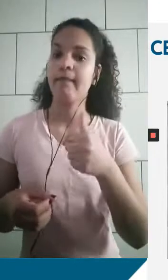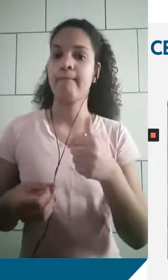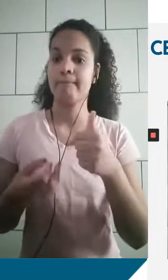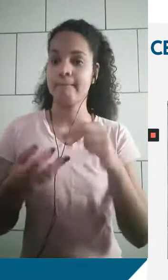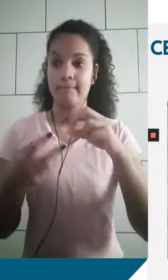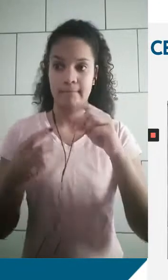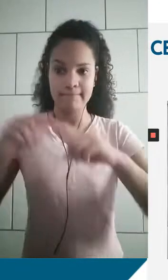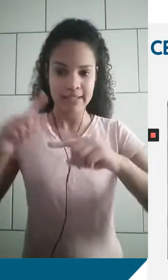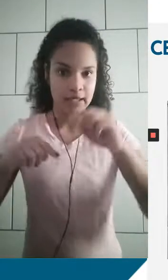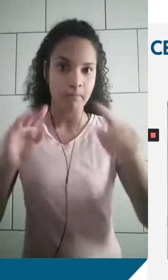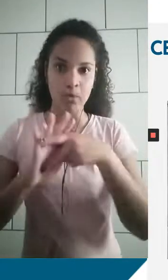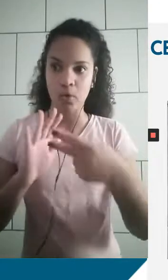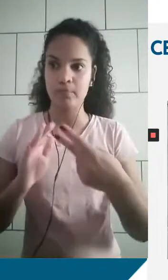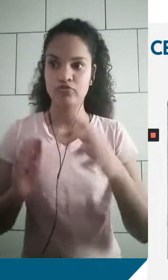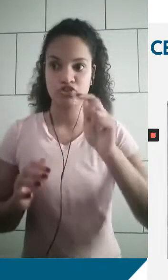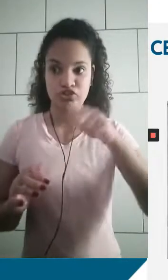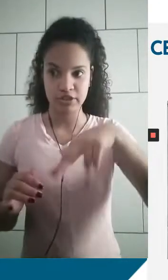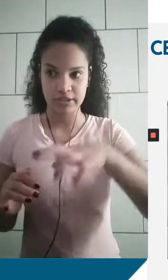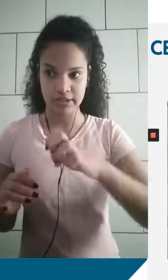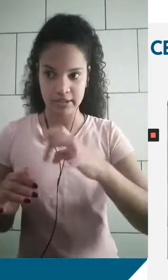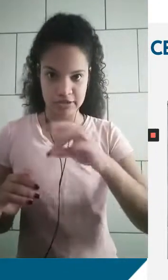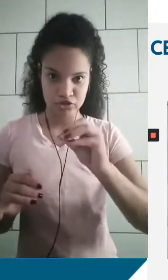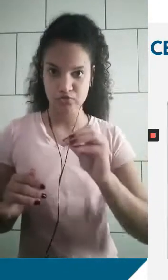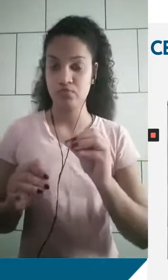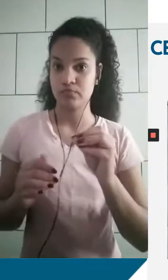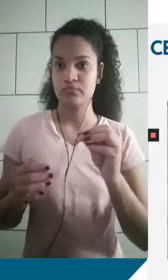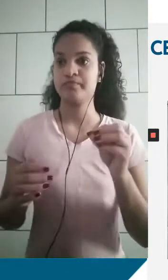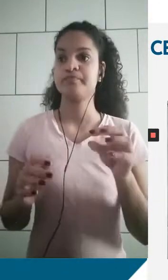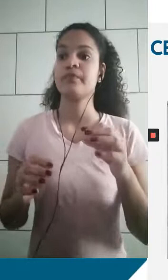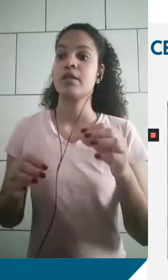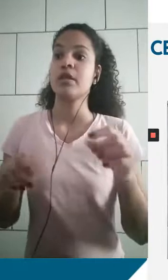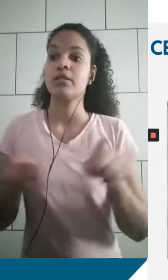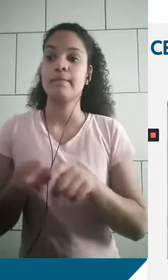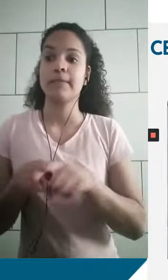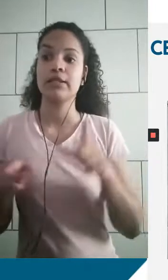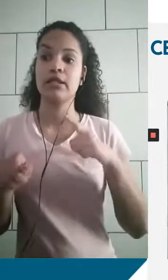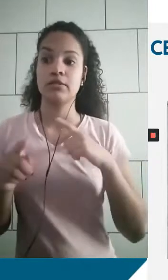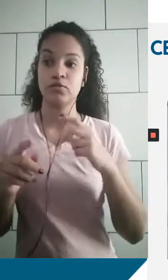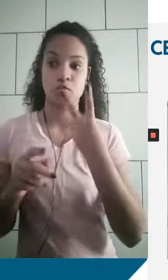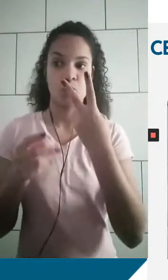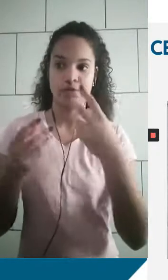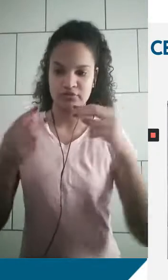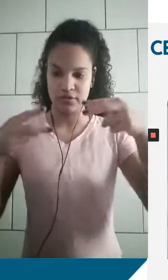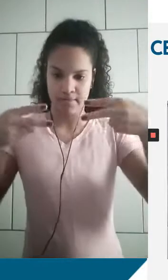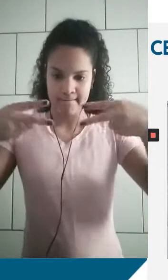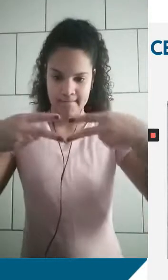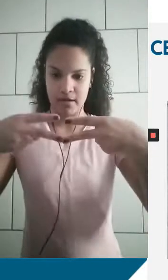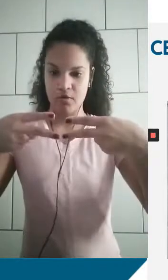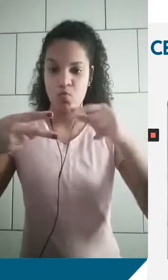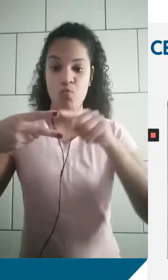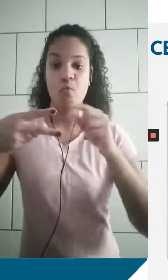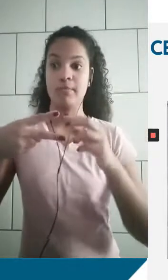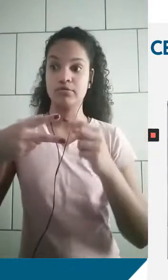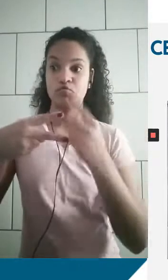A molécula de DNA é helicoidal por causa desse formato e tem duas cadeias antiparalelas, porque imaginamos que